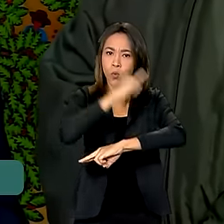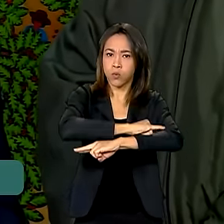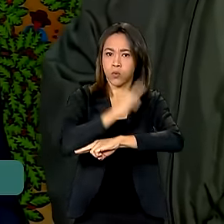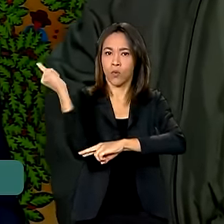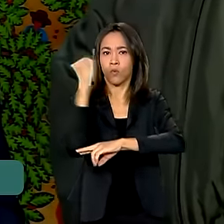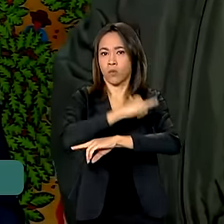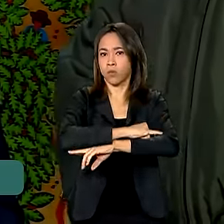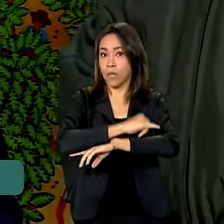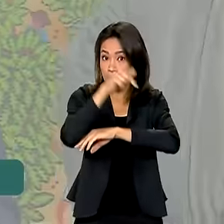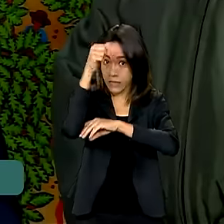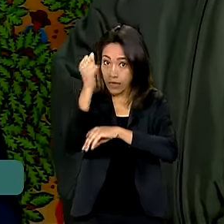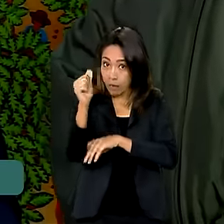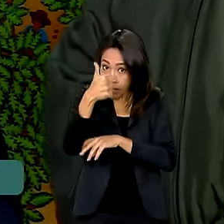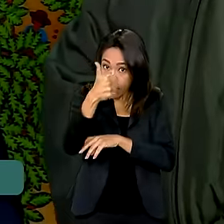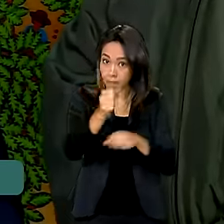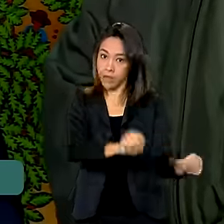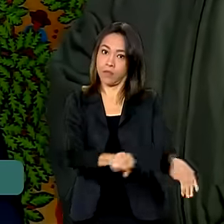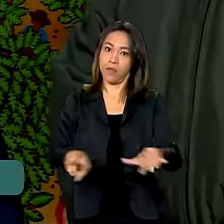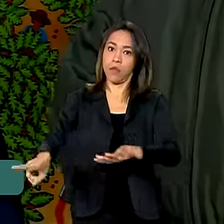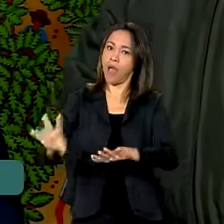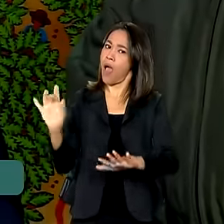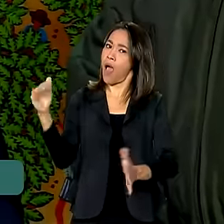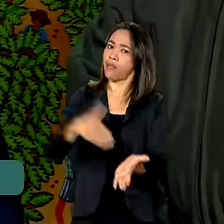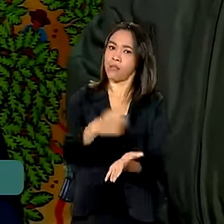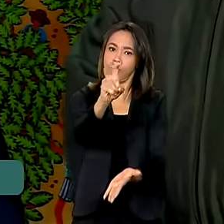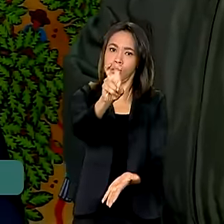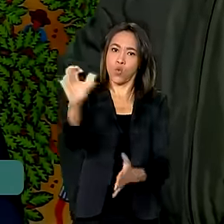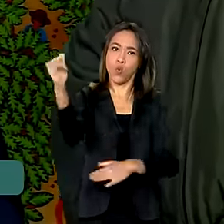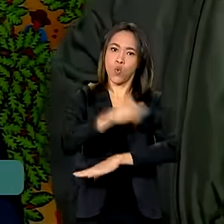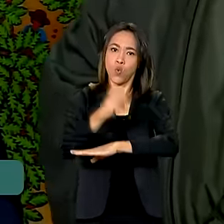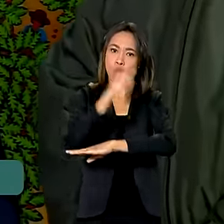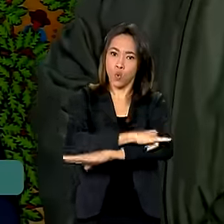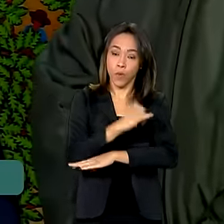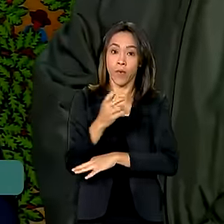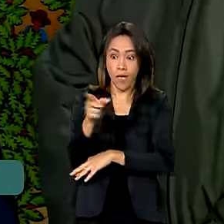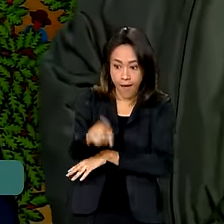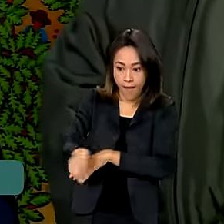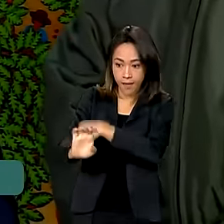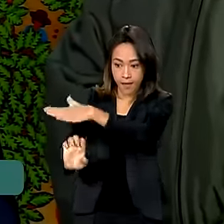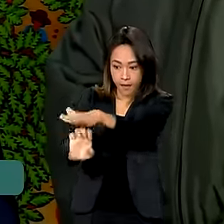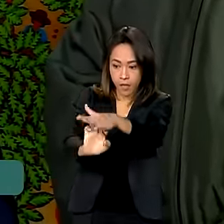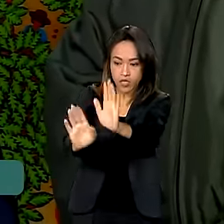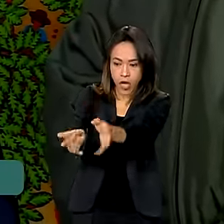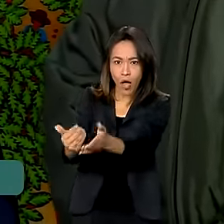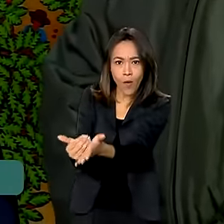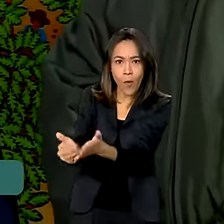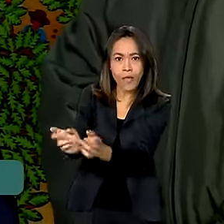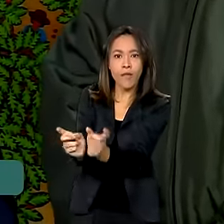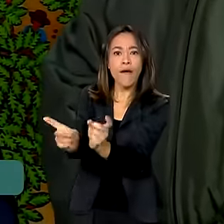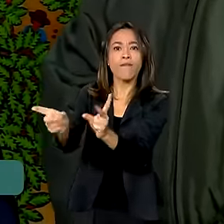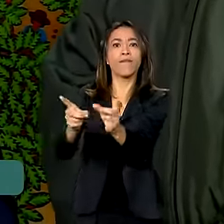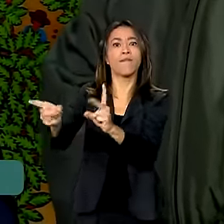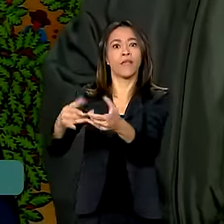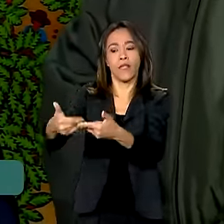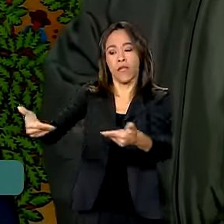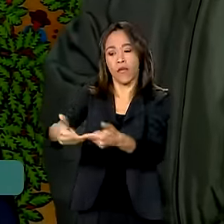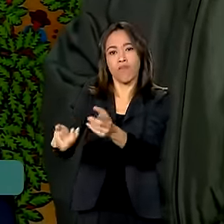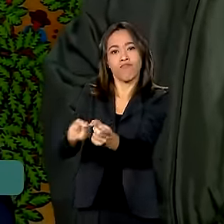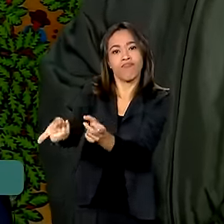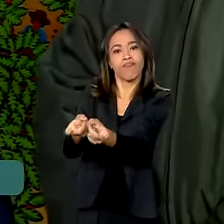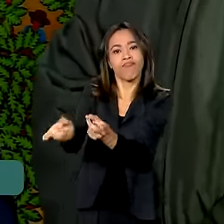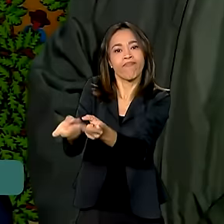primeira semana. As companhias aéreas já começam a vender os bilhetes, as suas